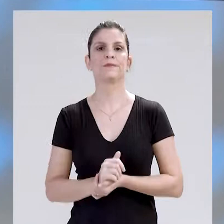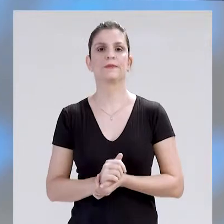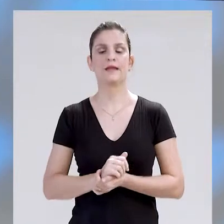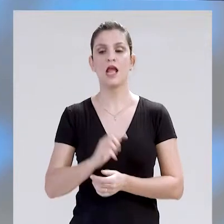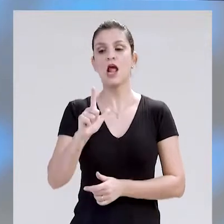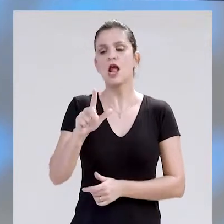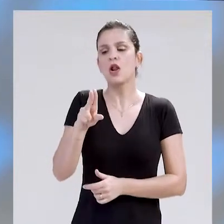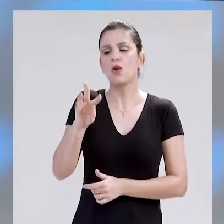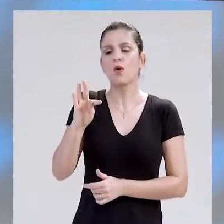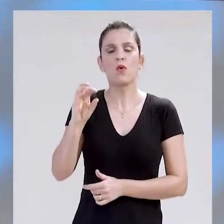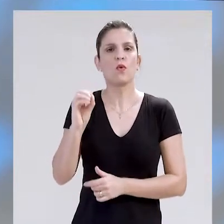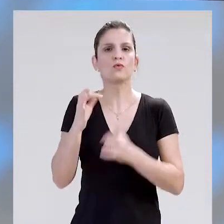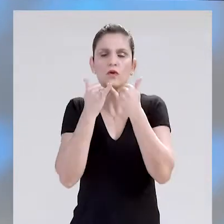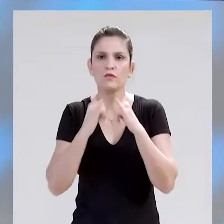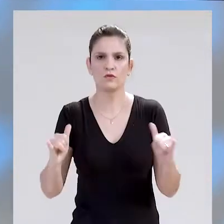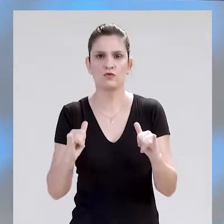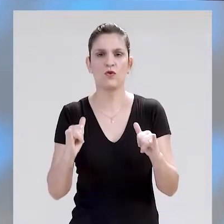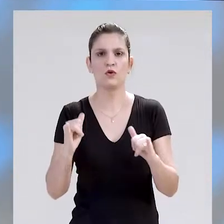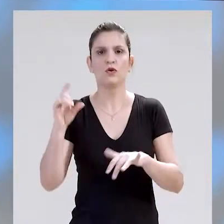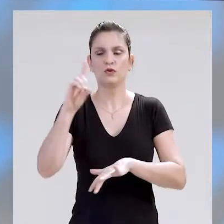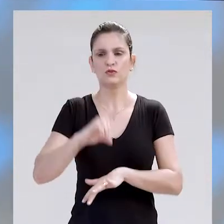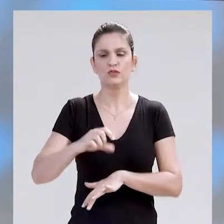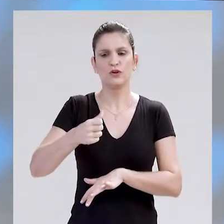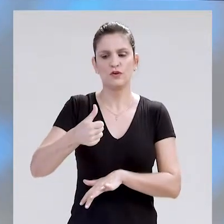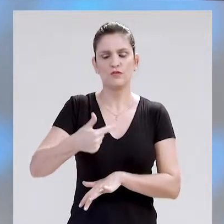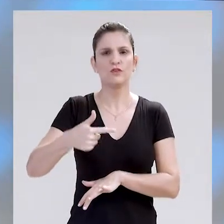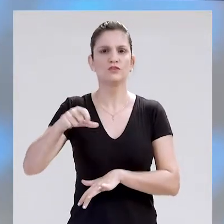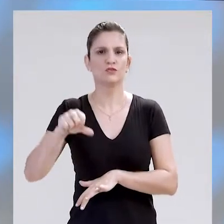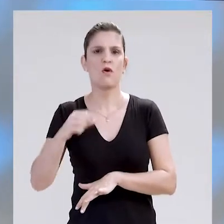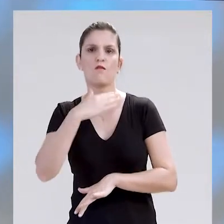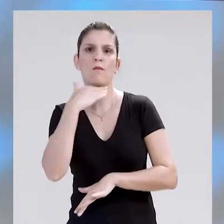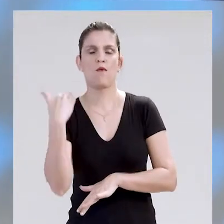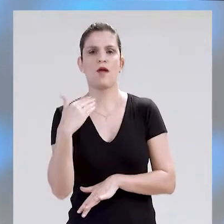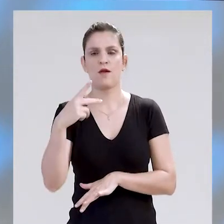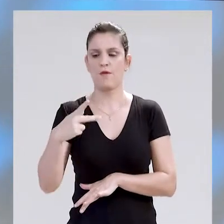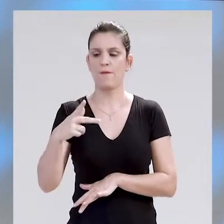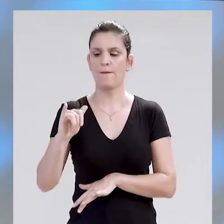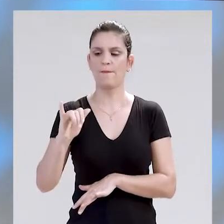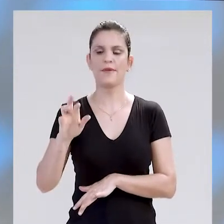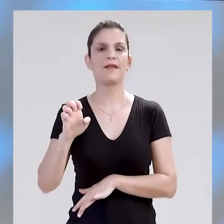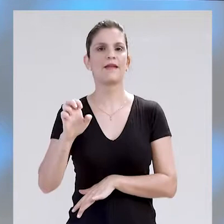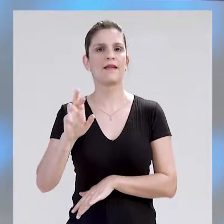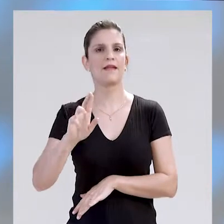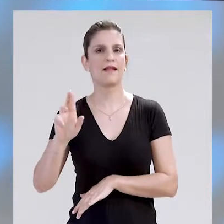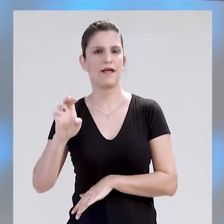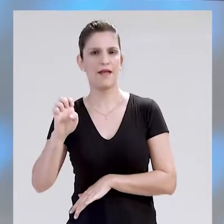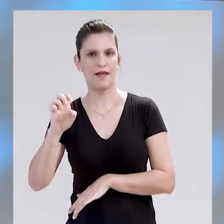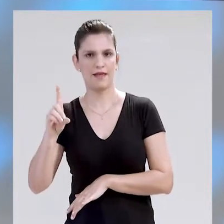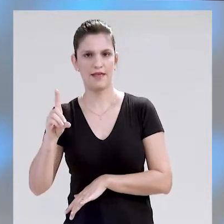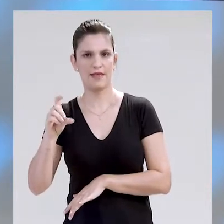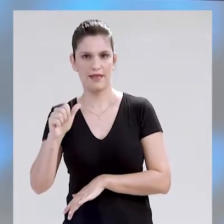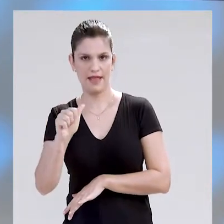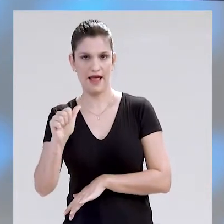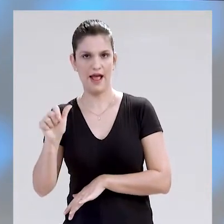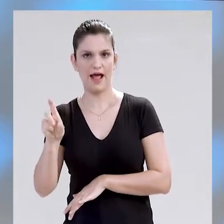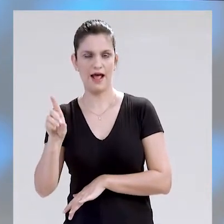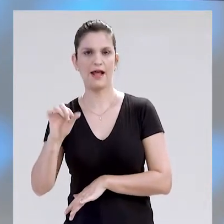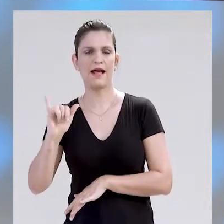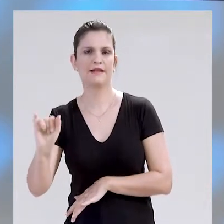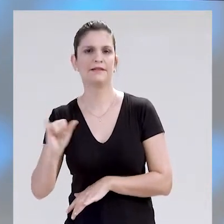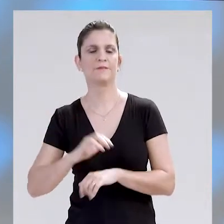ex-vereador Pierre Adry, que ocorreu no último dia 29. Ele ocupou uma cadeira no Legislativo em 1987,